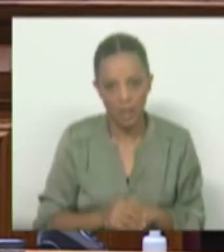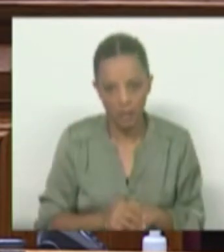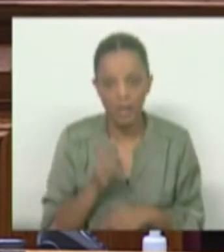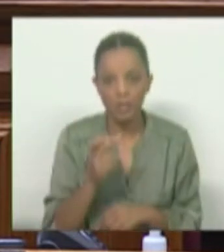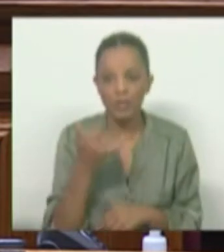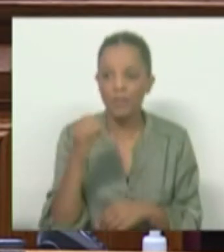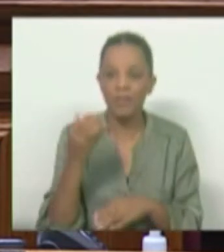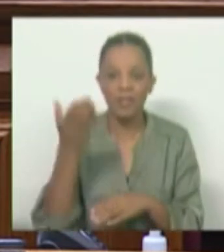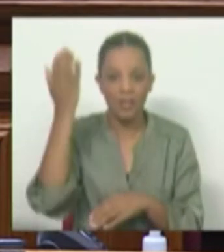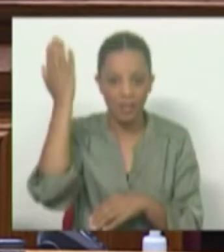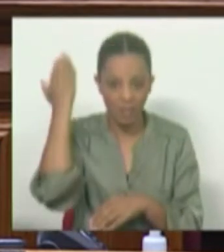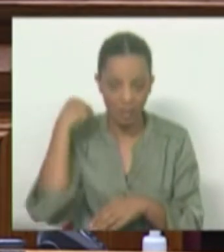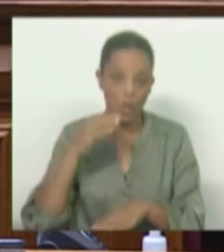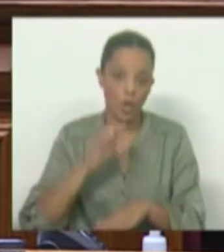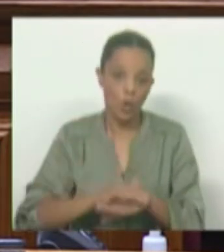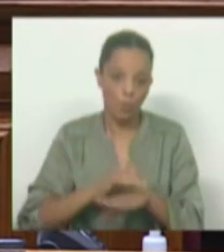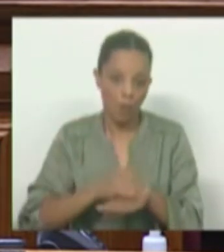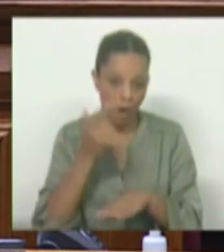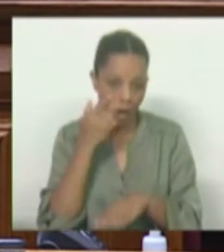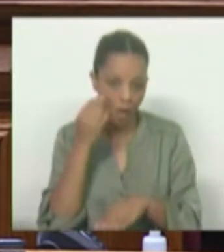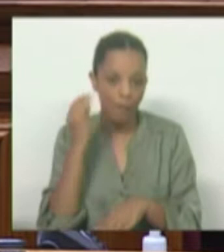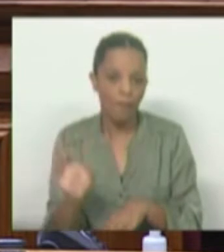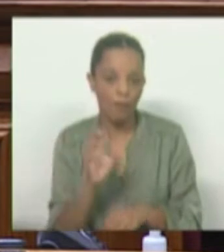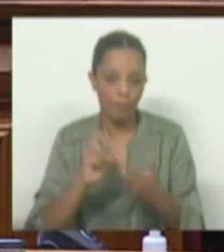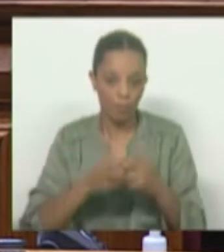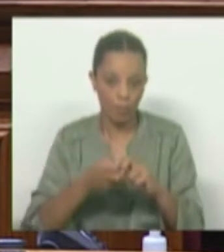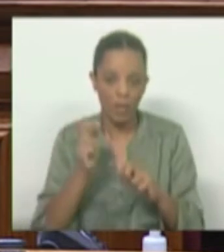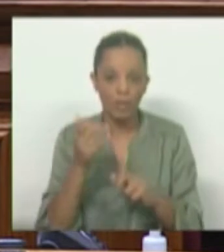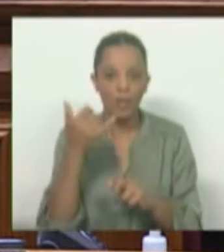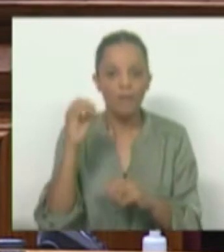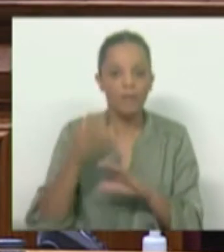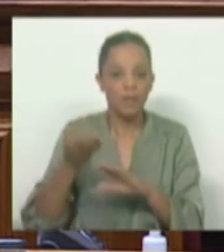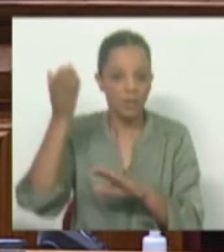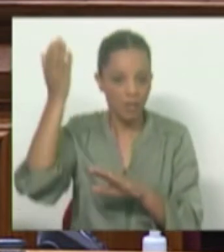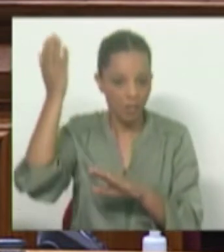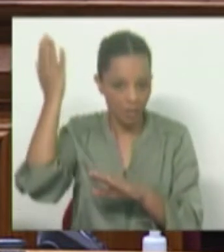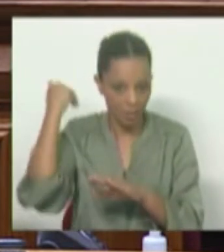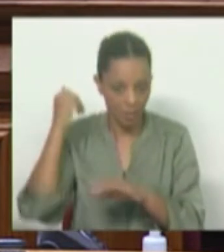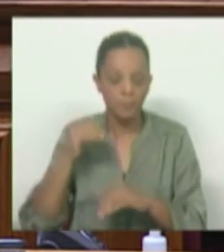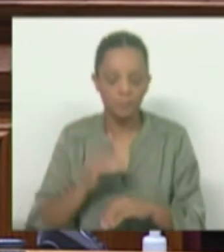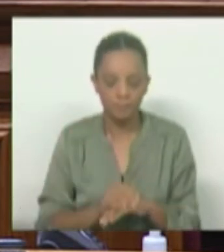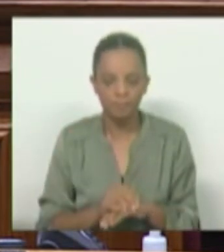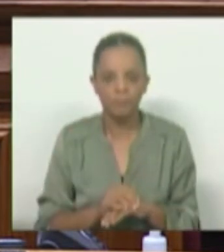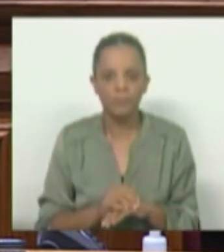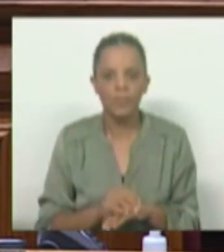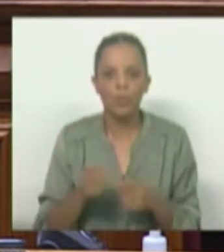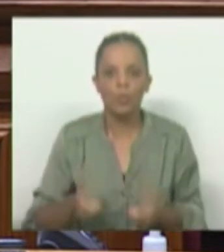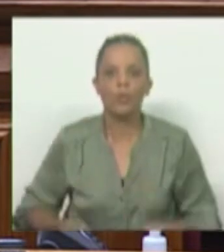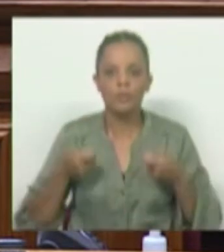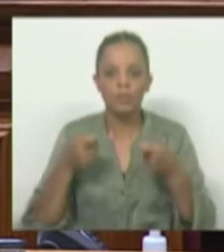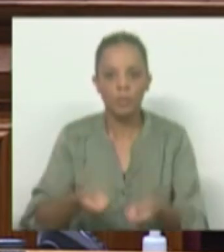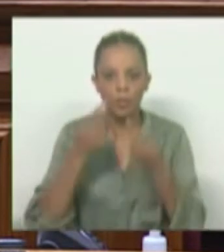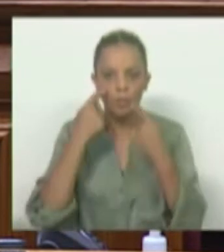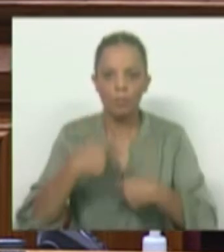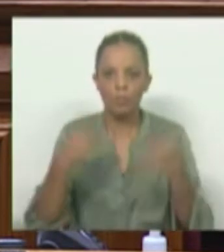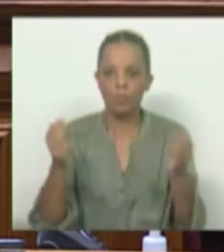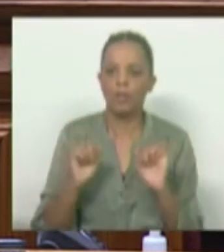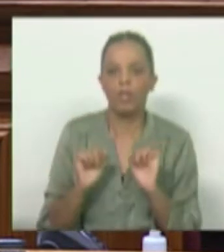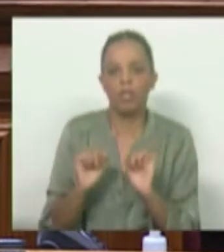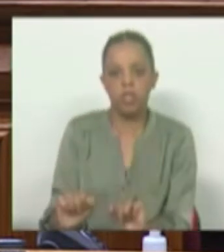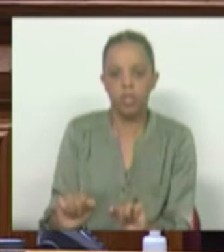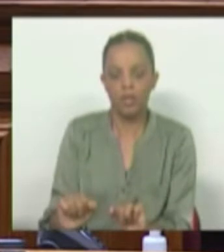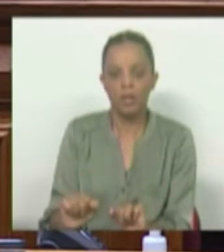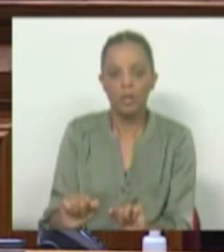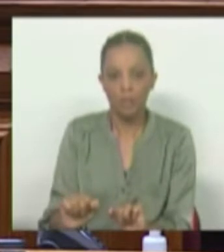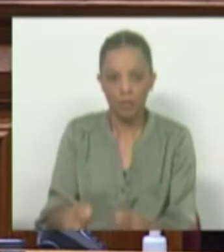anos atrás, e por isso, para vermos a dimensão do problema, há cerca de 20 anos atrás, foi recusado o investimento público que pretendia